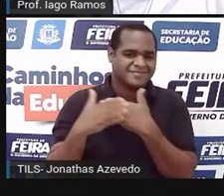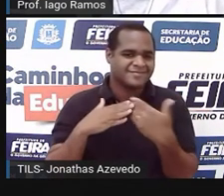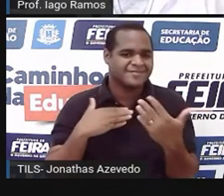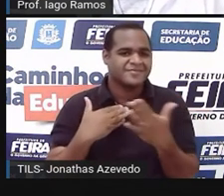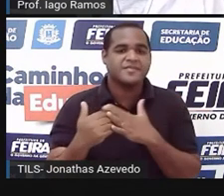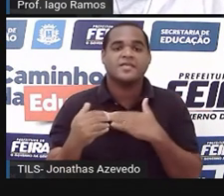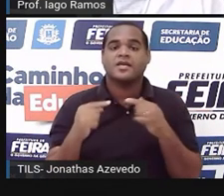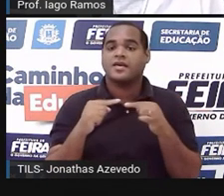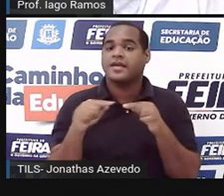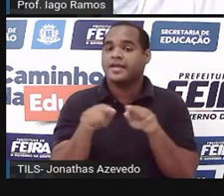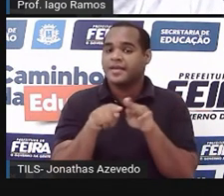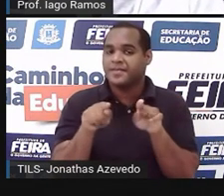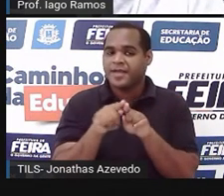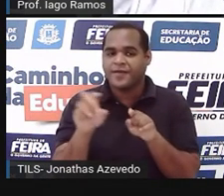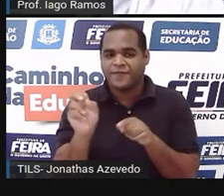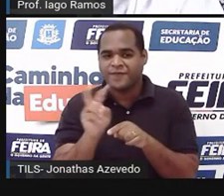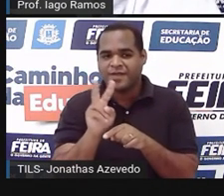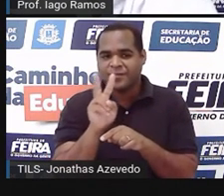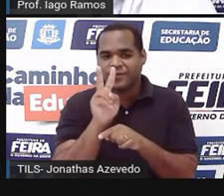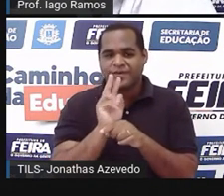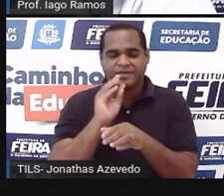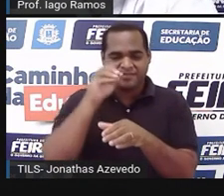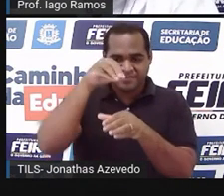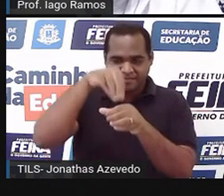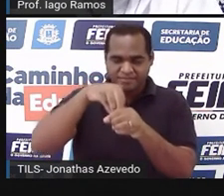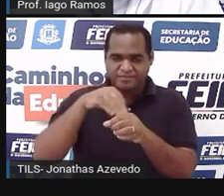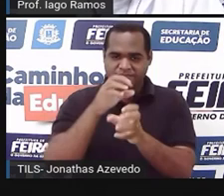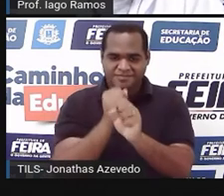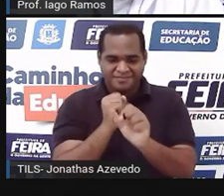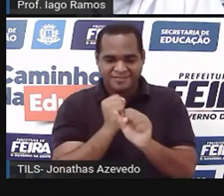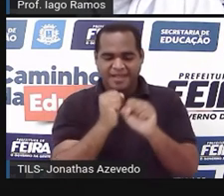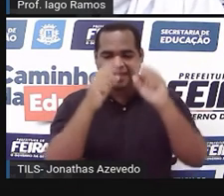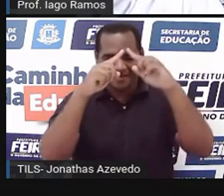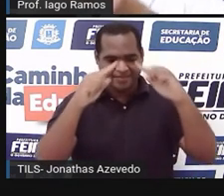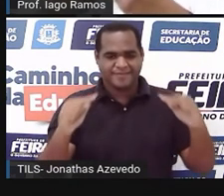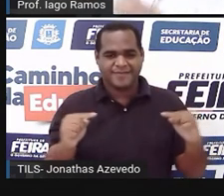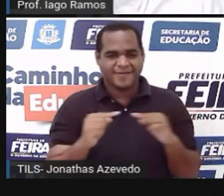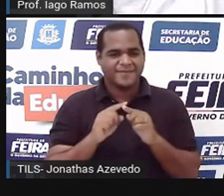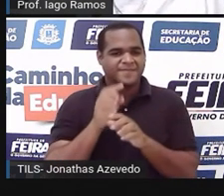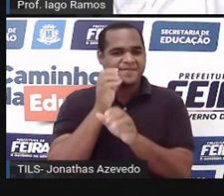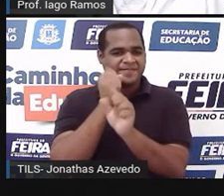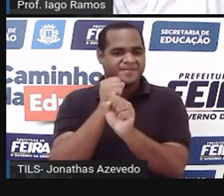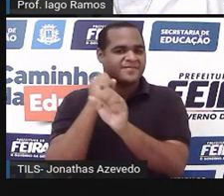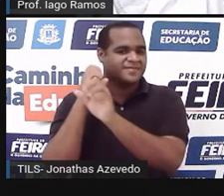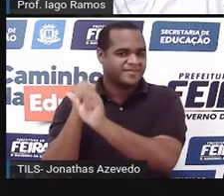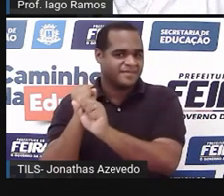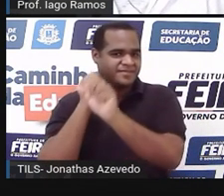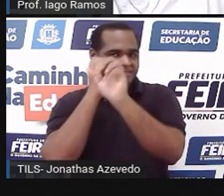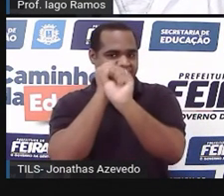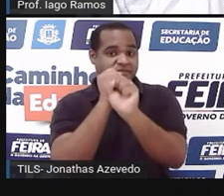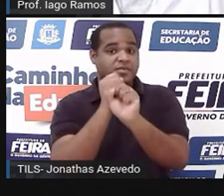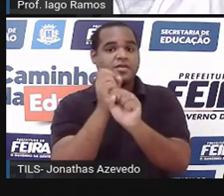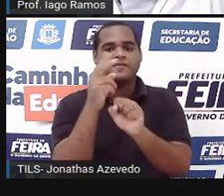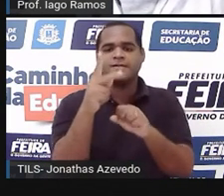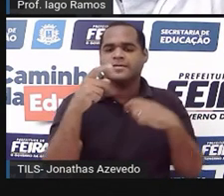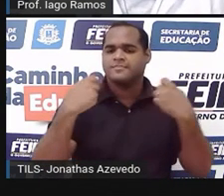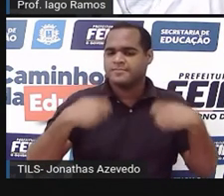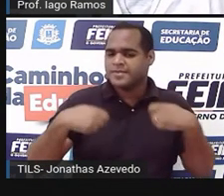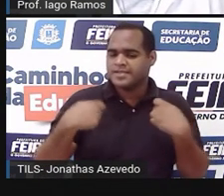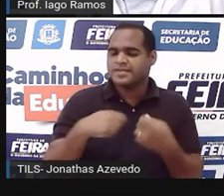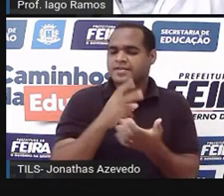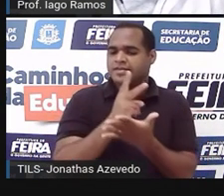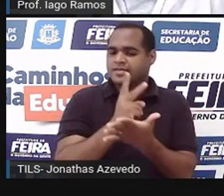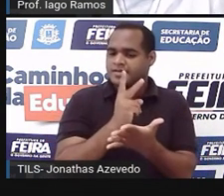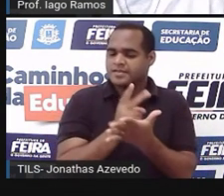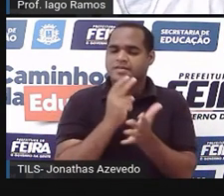valores dos ângulos que estão dentro desses triângulos sempre que você somar esses